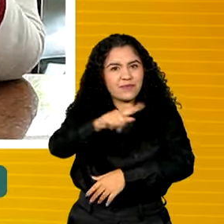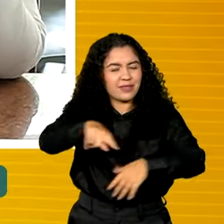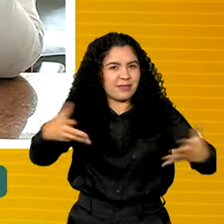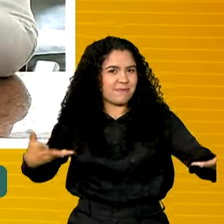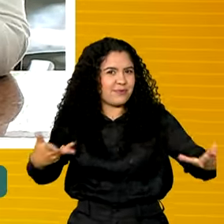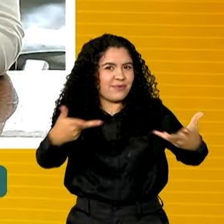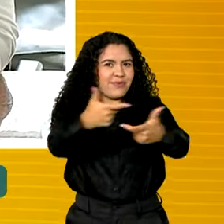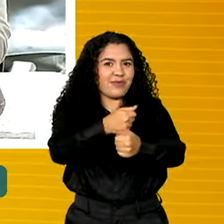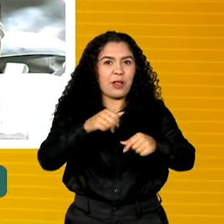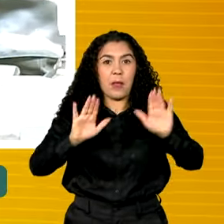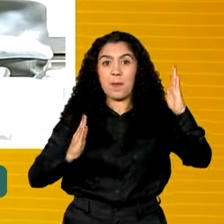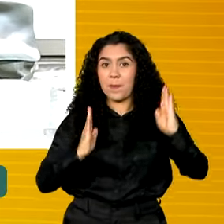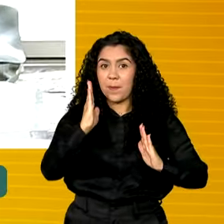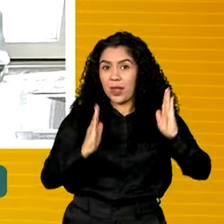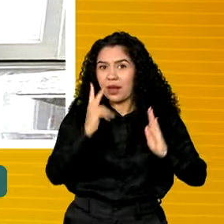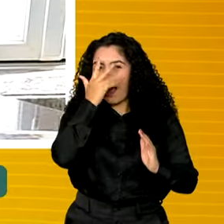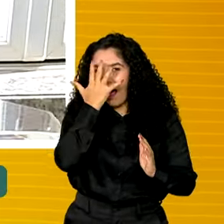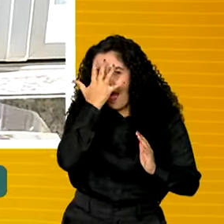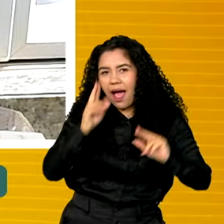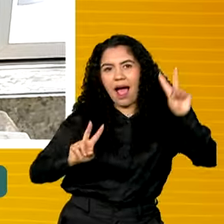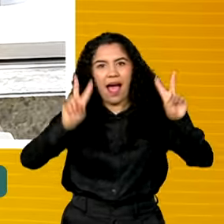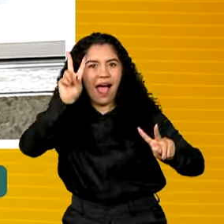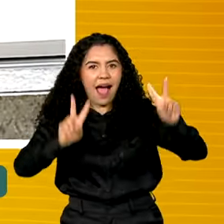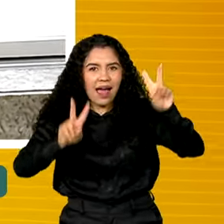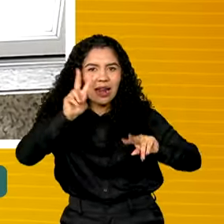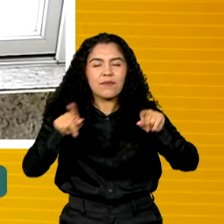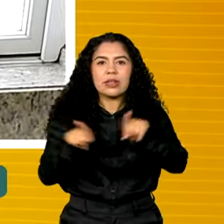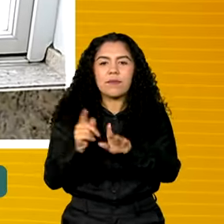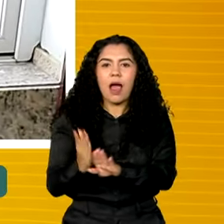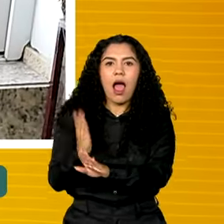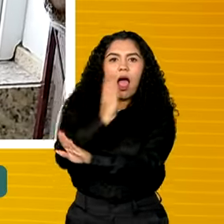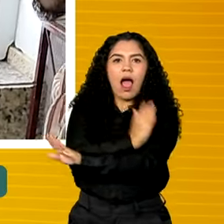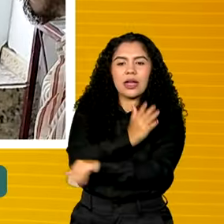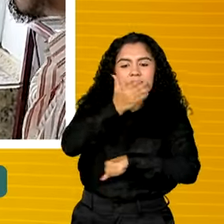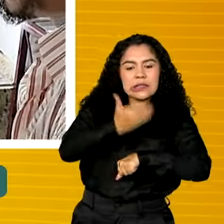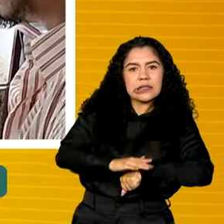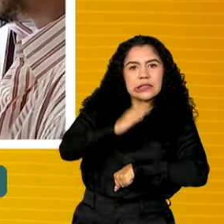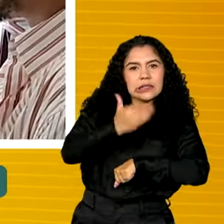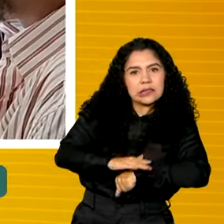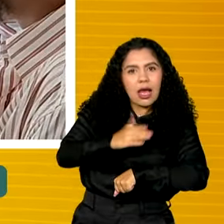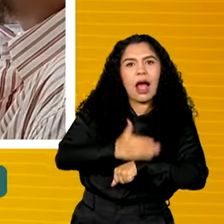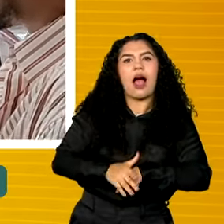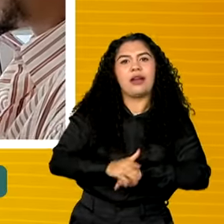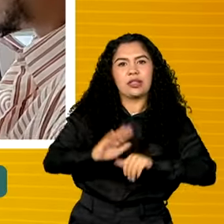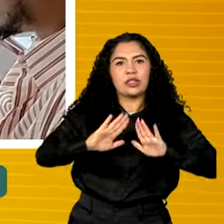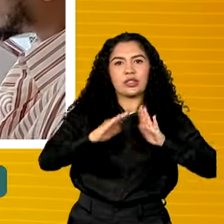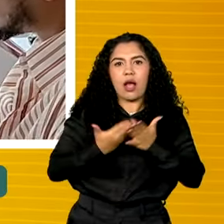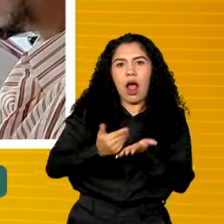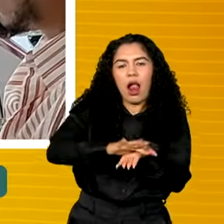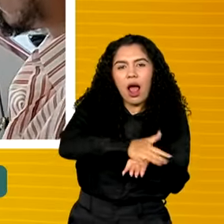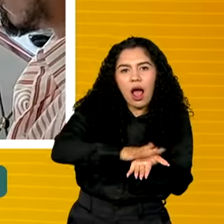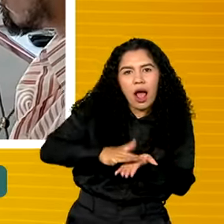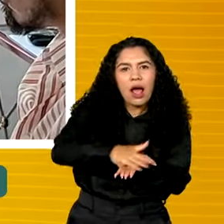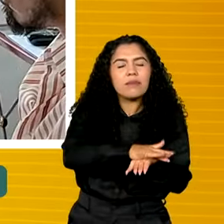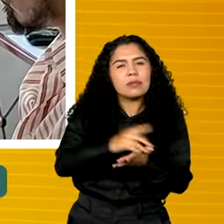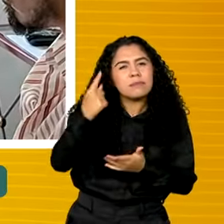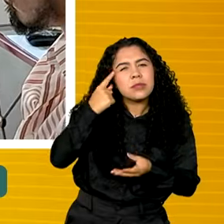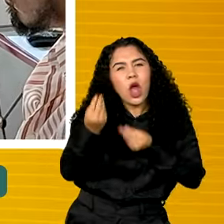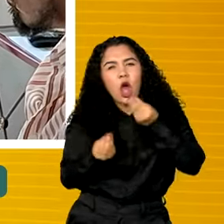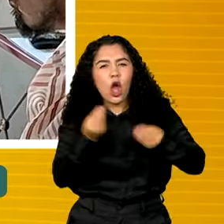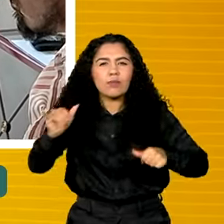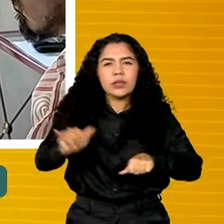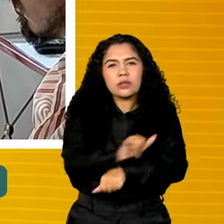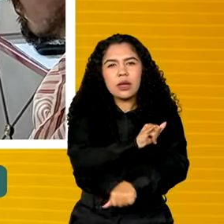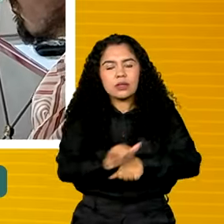o Carnaval, nos ensaios das escolas de Samba, a gente pensar uma estratégia